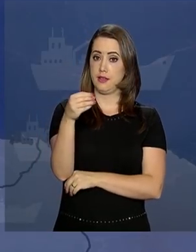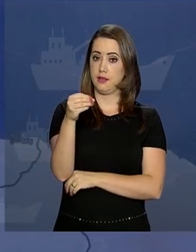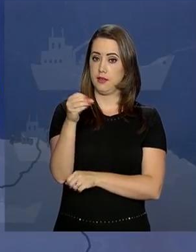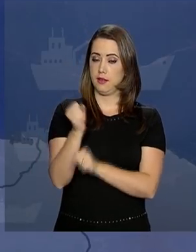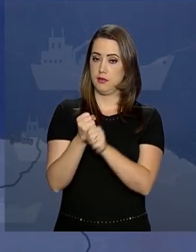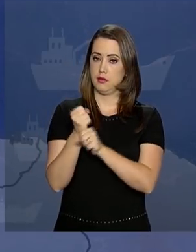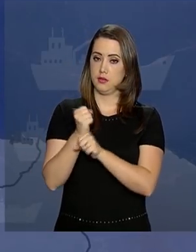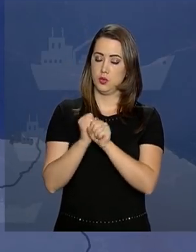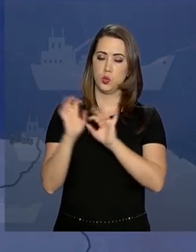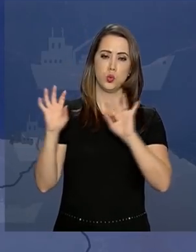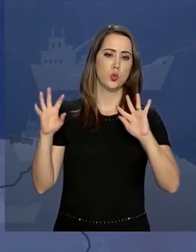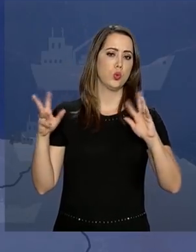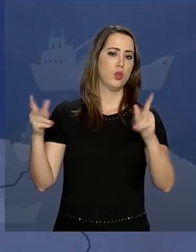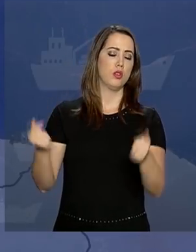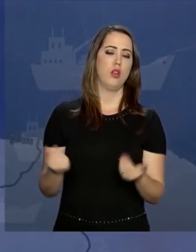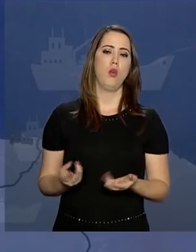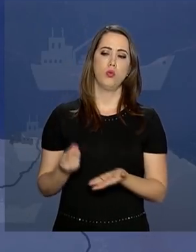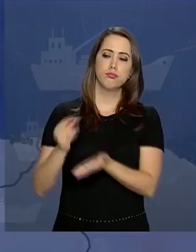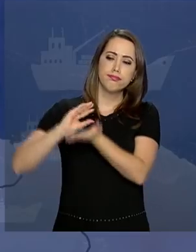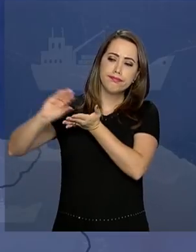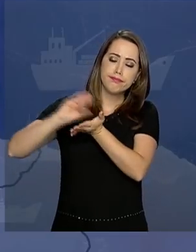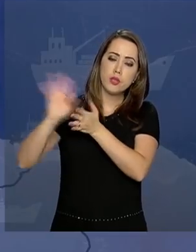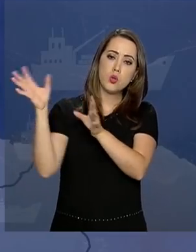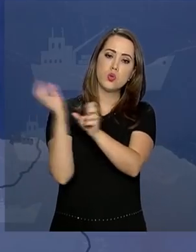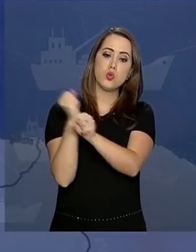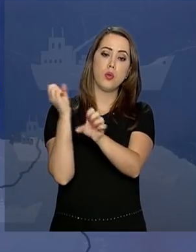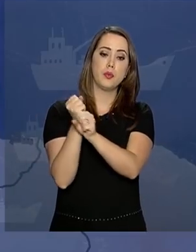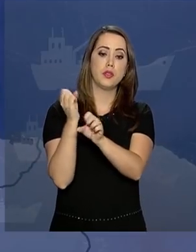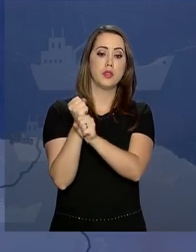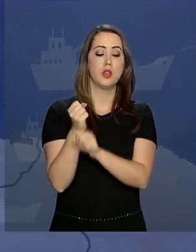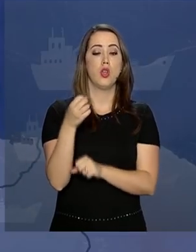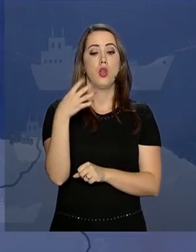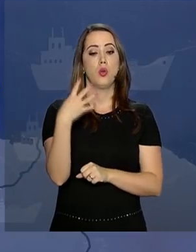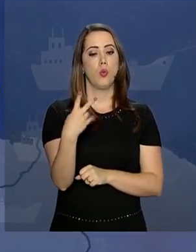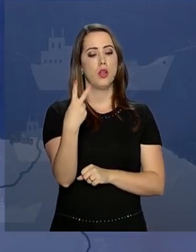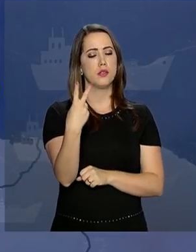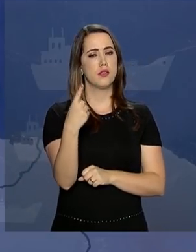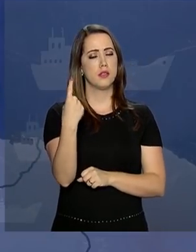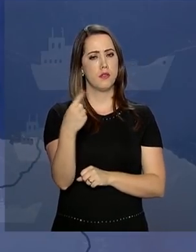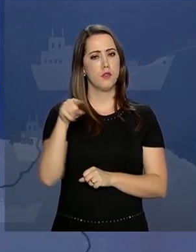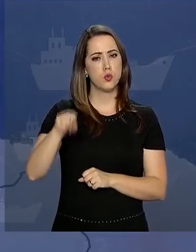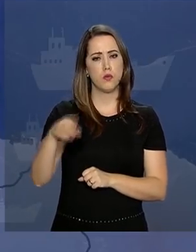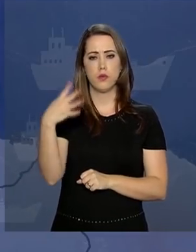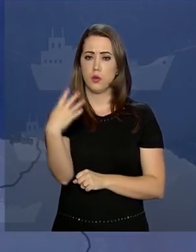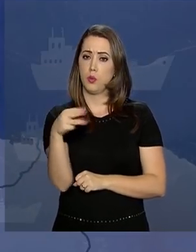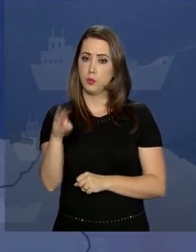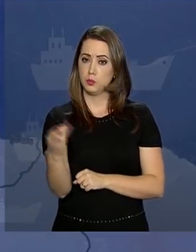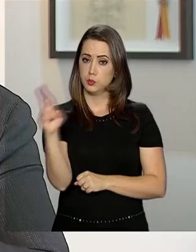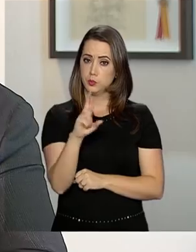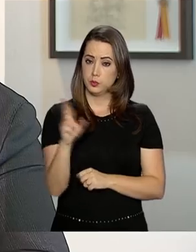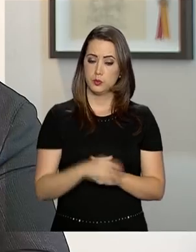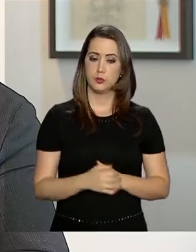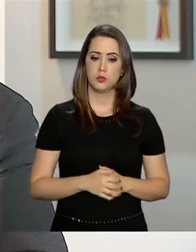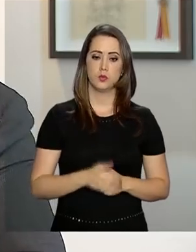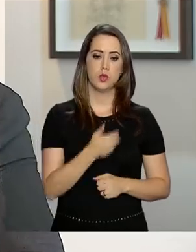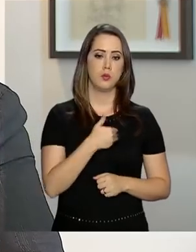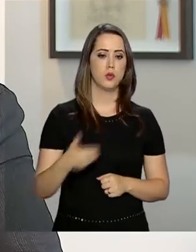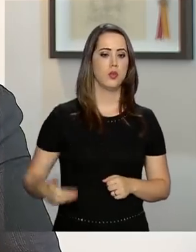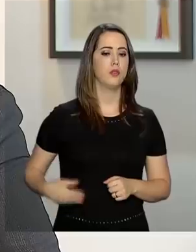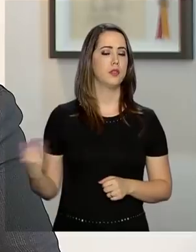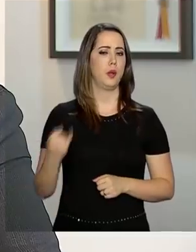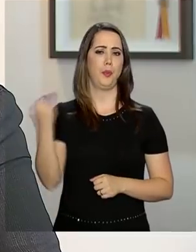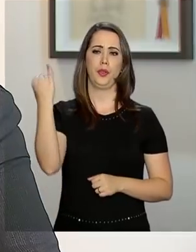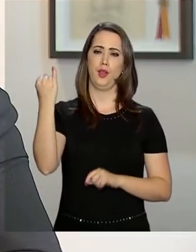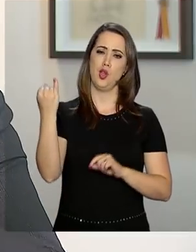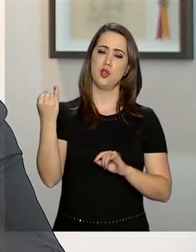No total, os investimentos somam 421,4 milhões de reais. Para o governo, isso é